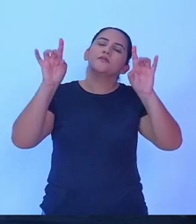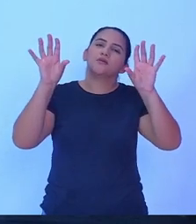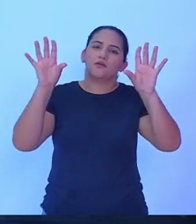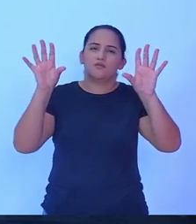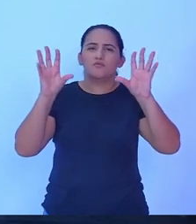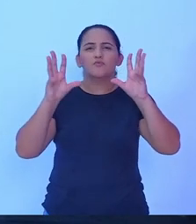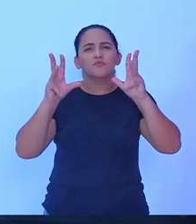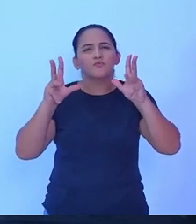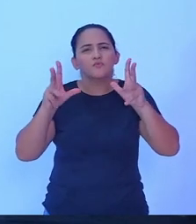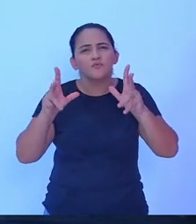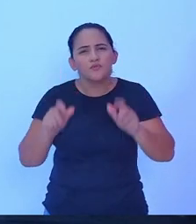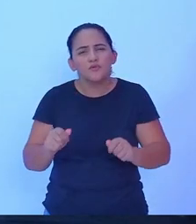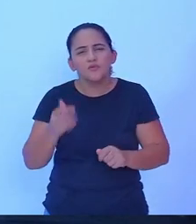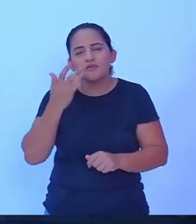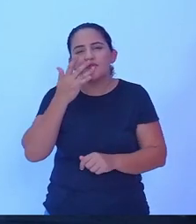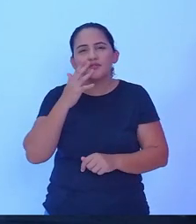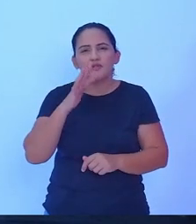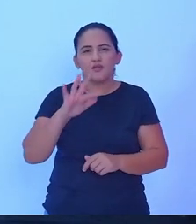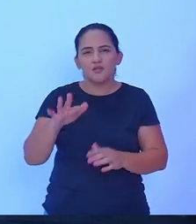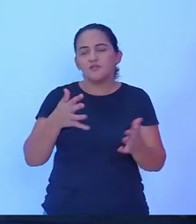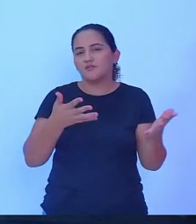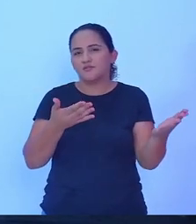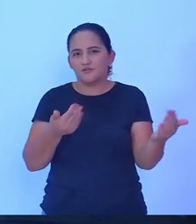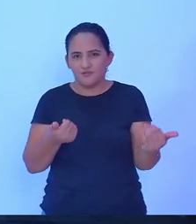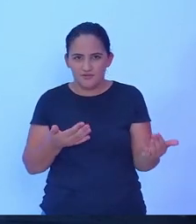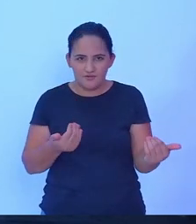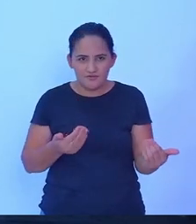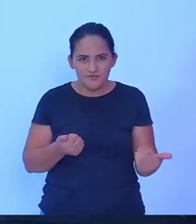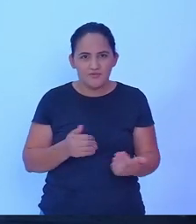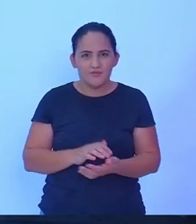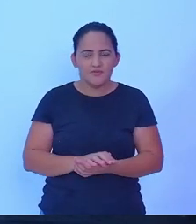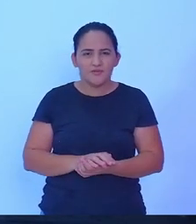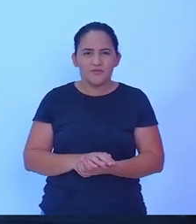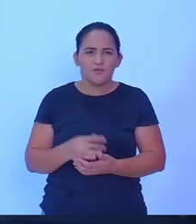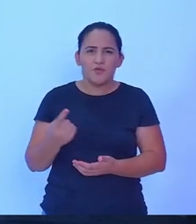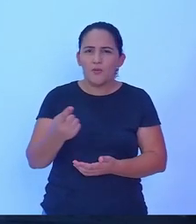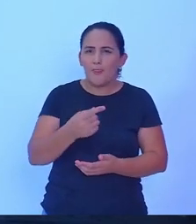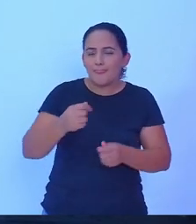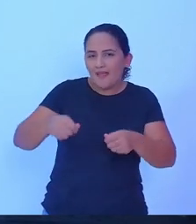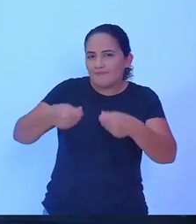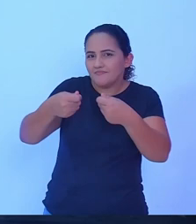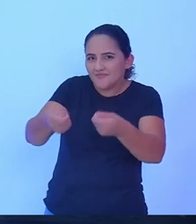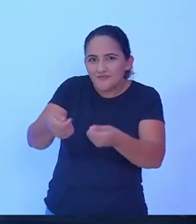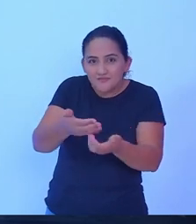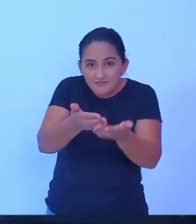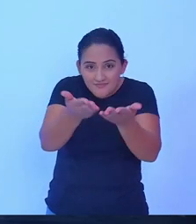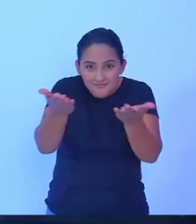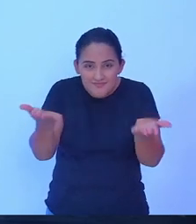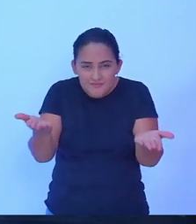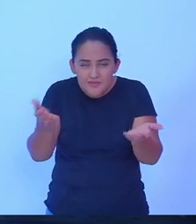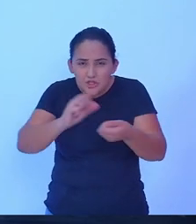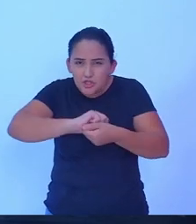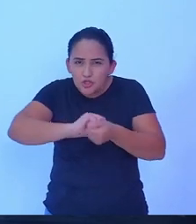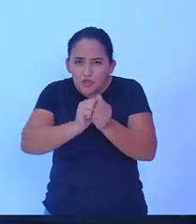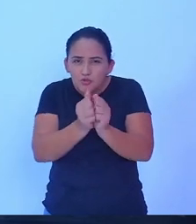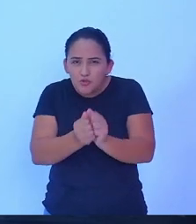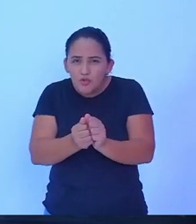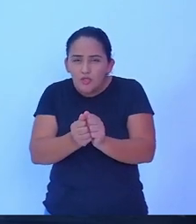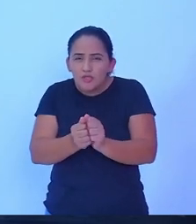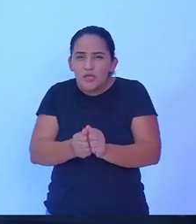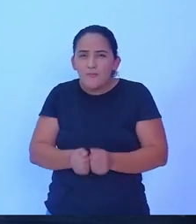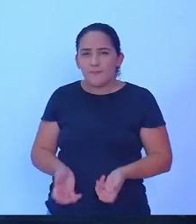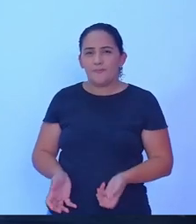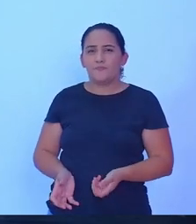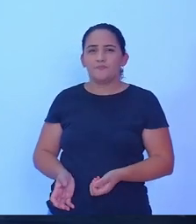todas as nossas crianças, com todos os nossos jovens, e vamos trazer para você, além do esporte, a cultura, o